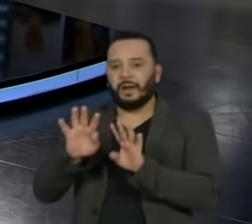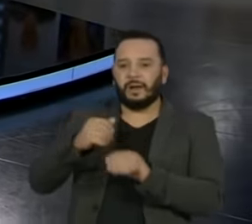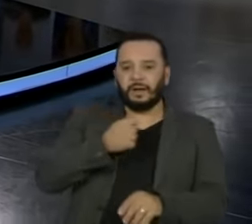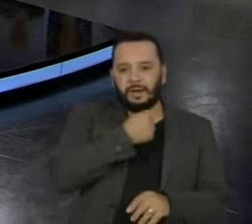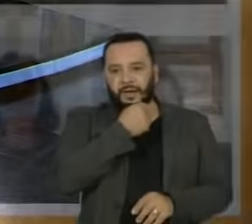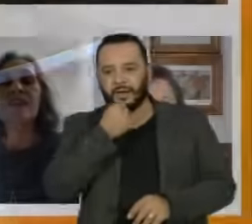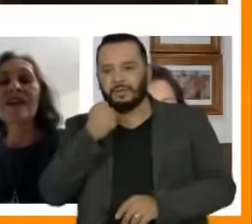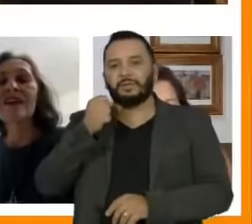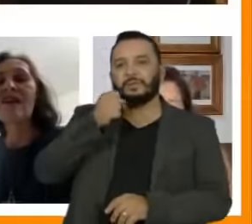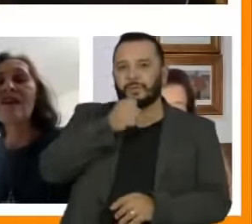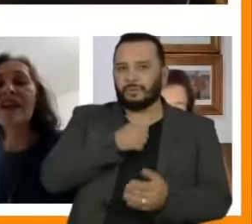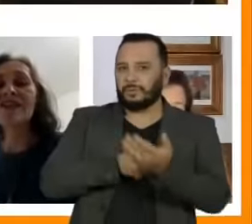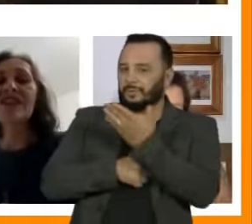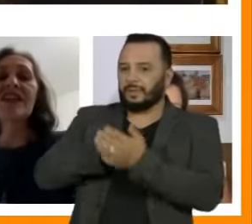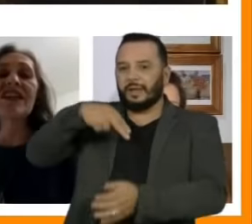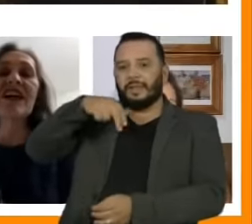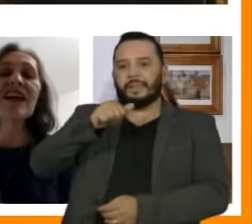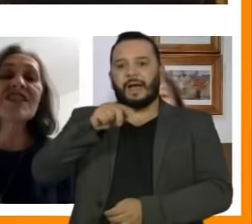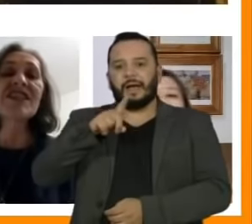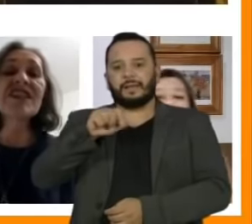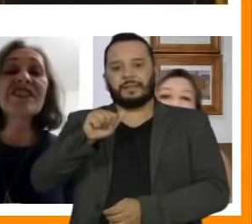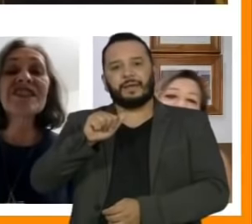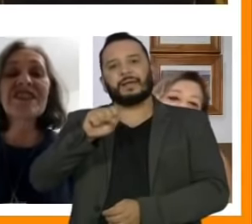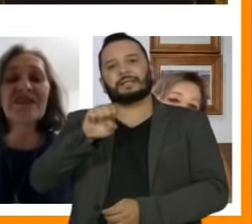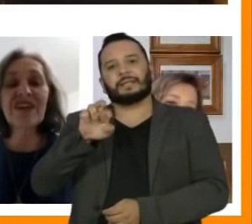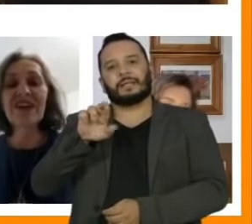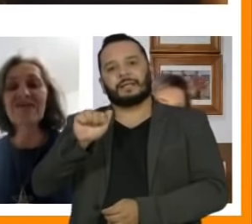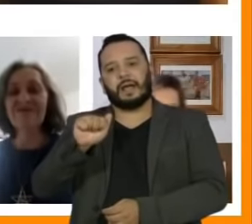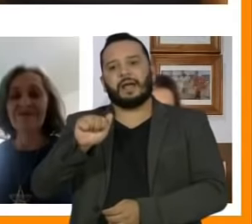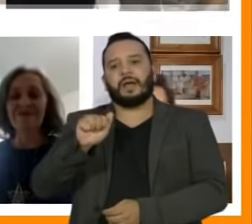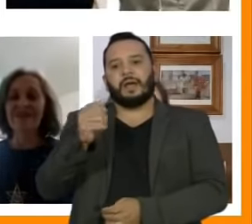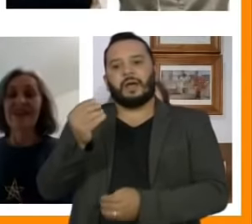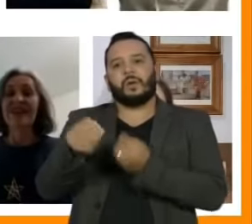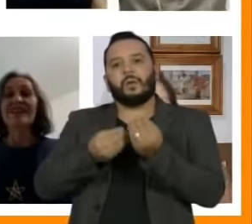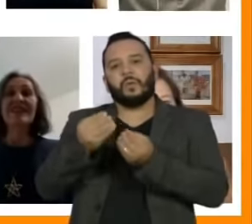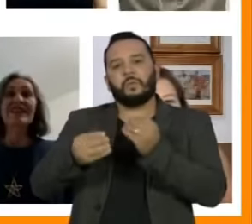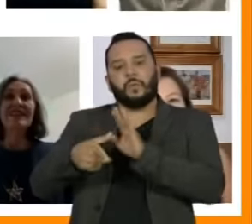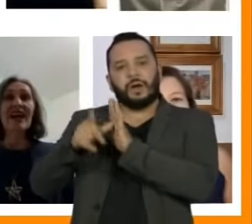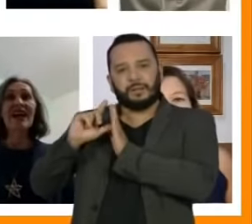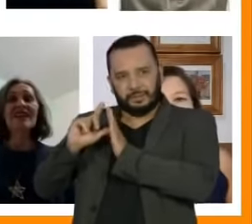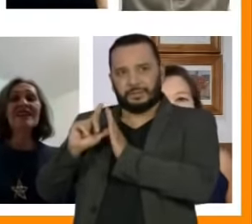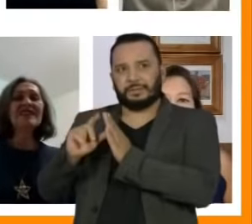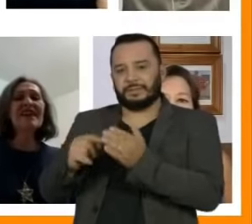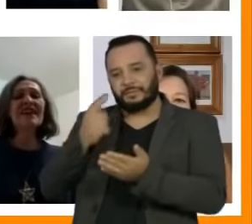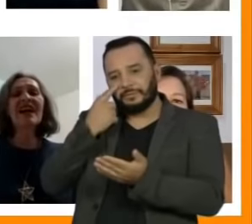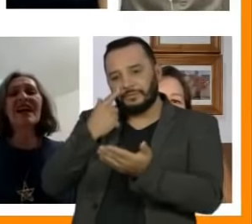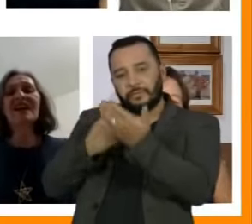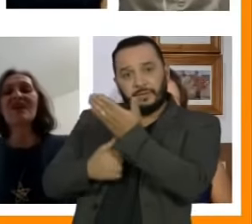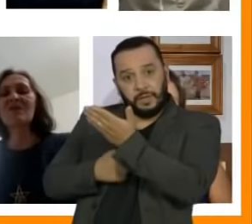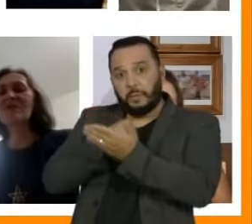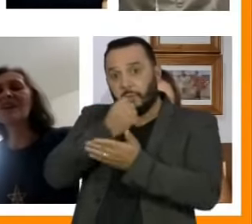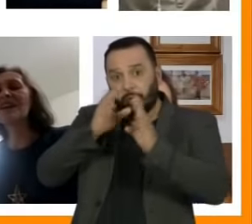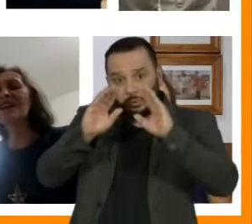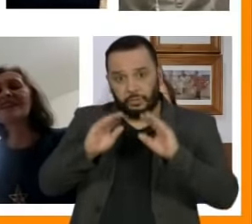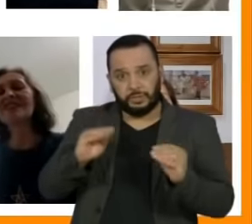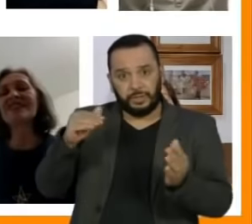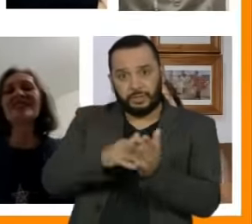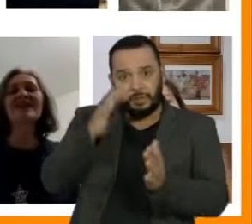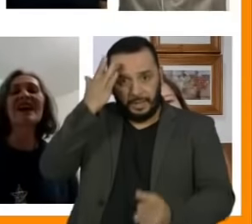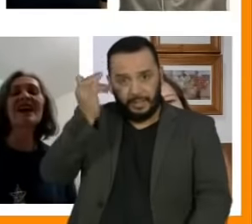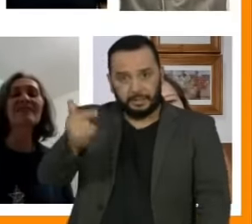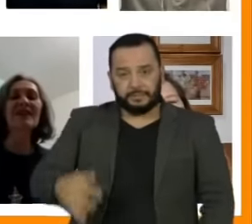da música Nada Será Como Antes, de Milton Nascimento e Ronaldo Bastos. Muito obrigada pela companhia, uma ótima noite e até amanhã.